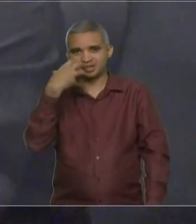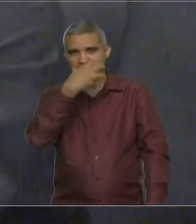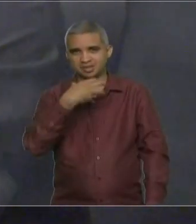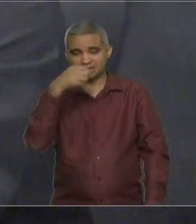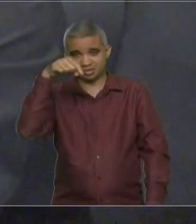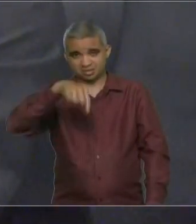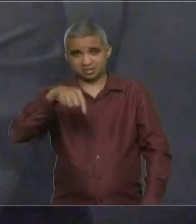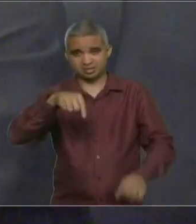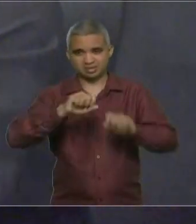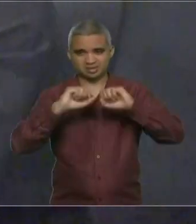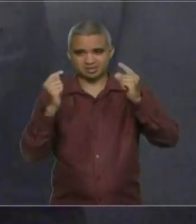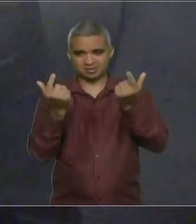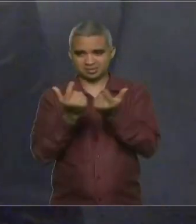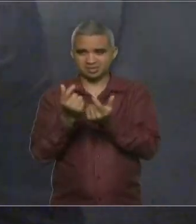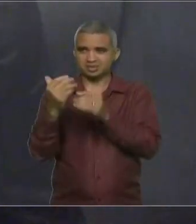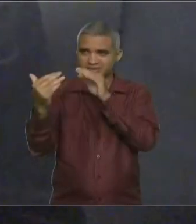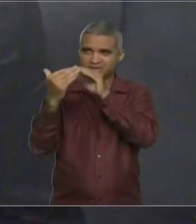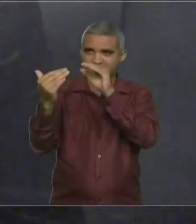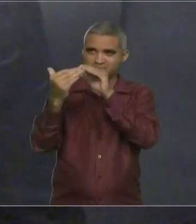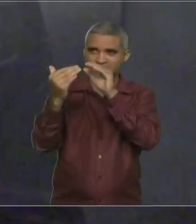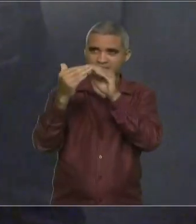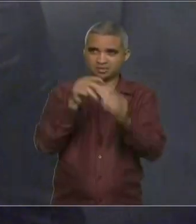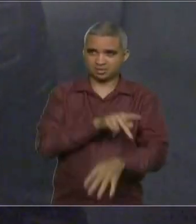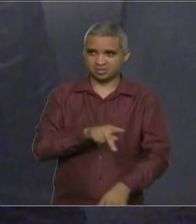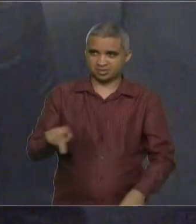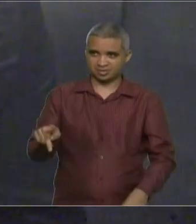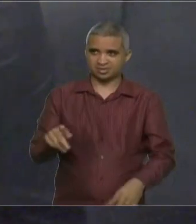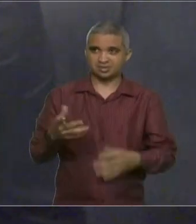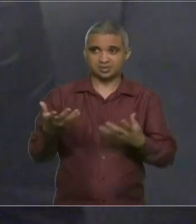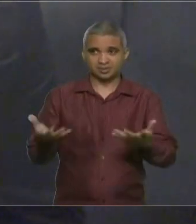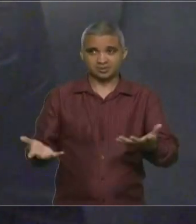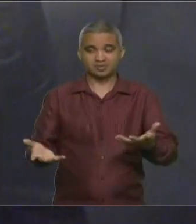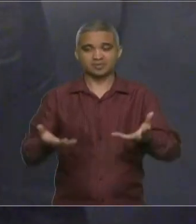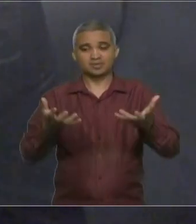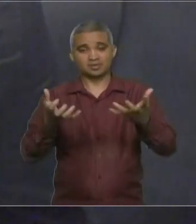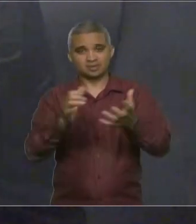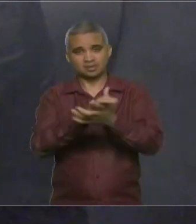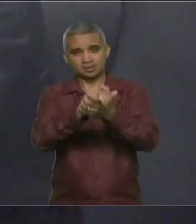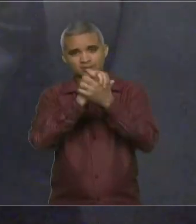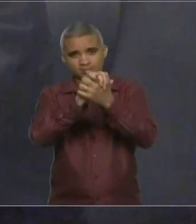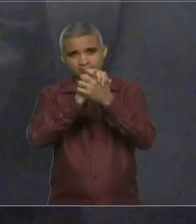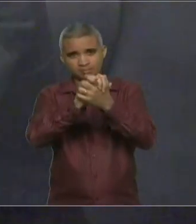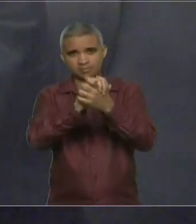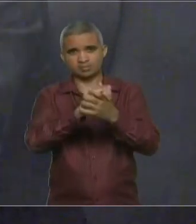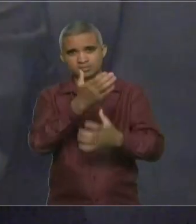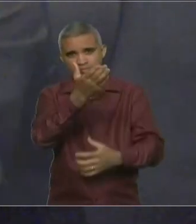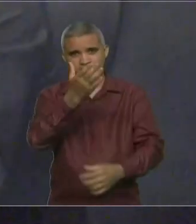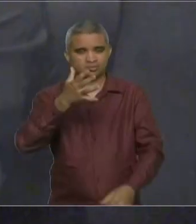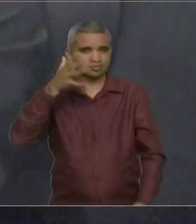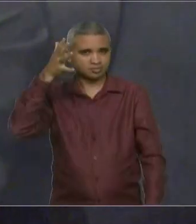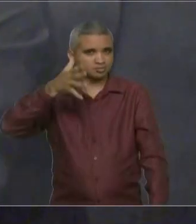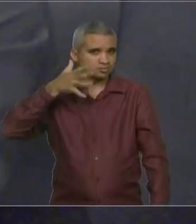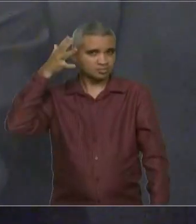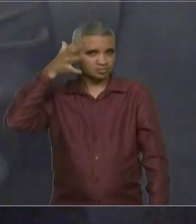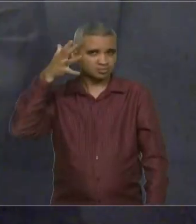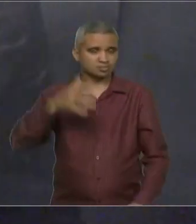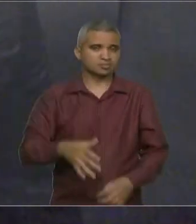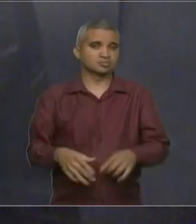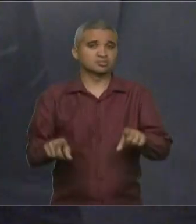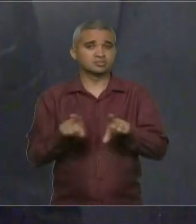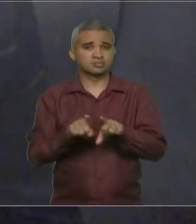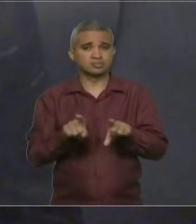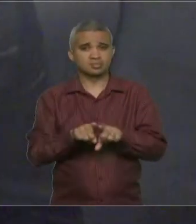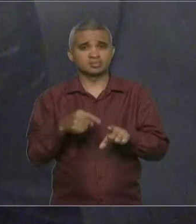carreira, não não, presidente? Então, eu quero aqui lhe parabenizar pelas suas falas e o pedido que eu queria também fazer era que, no